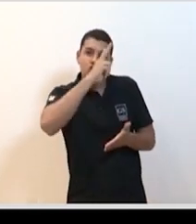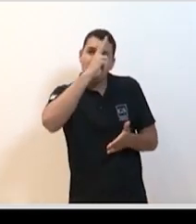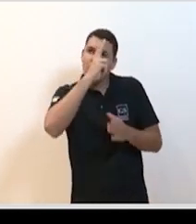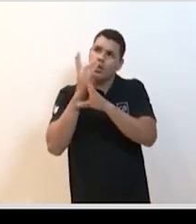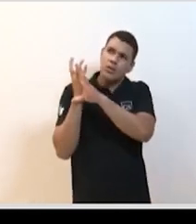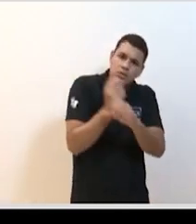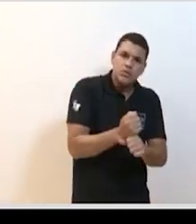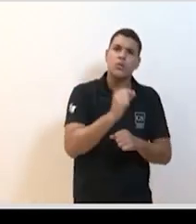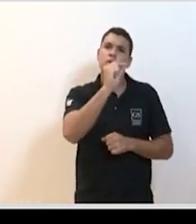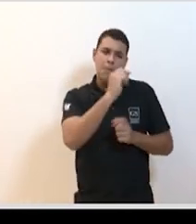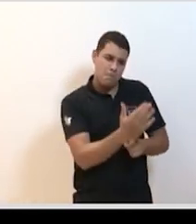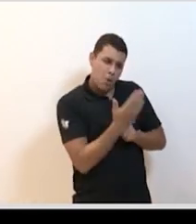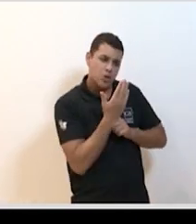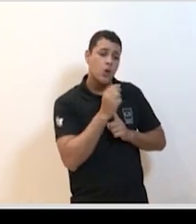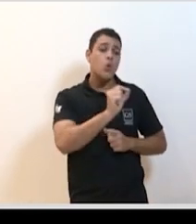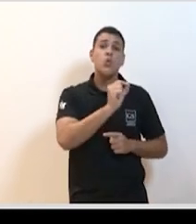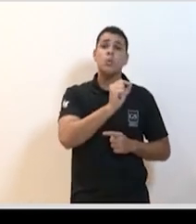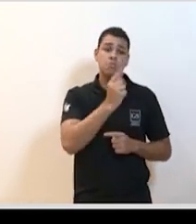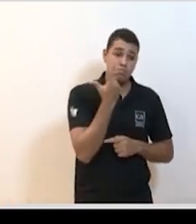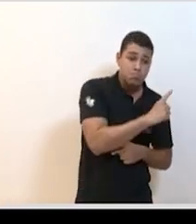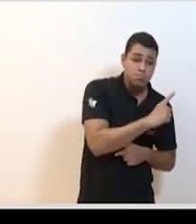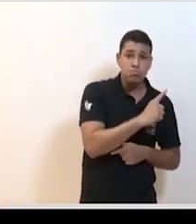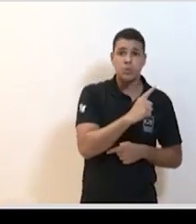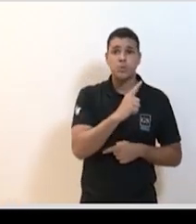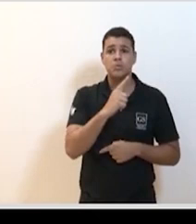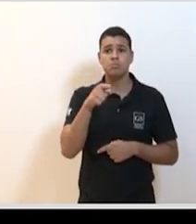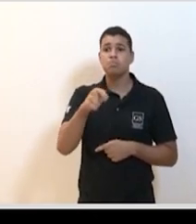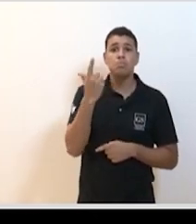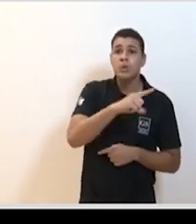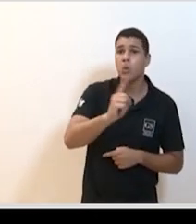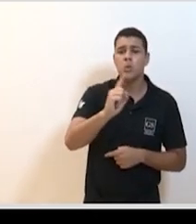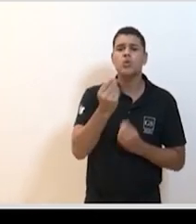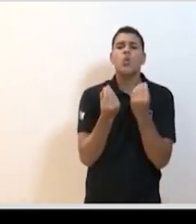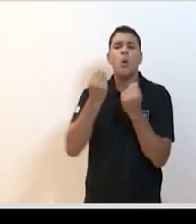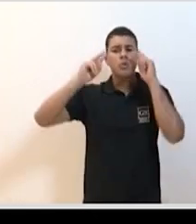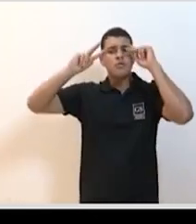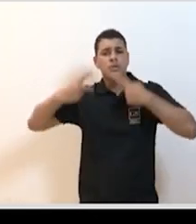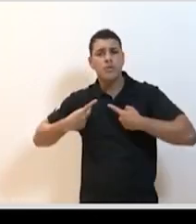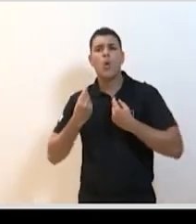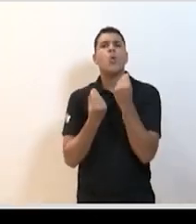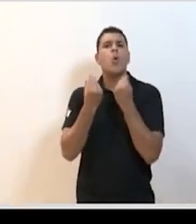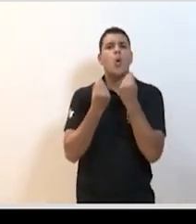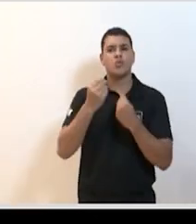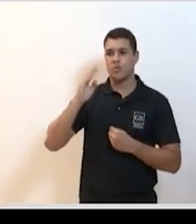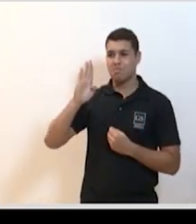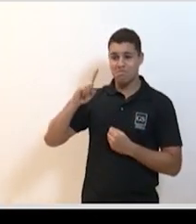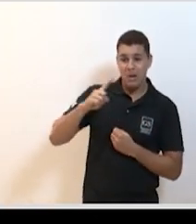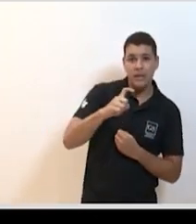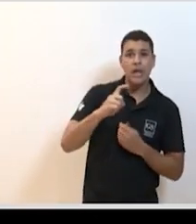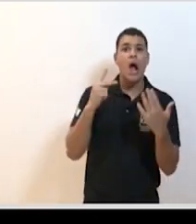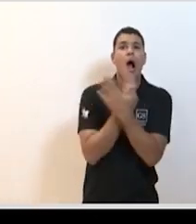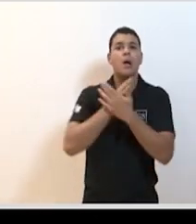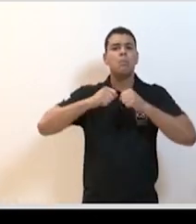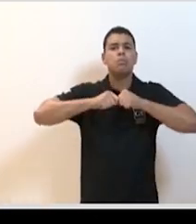como enfrentamos, o que deu errado, o que deu certo. A história nos ensina como o ser humano se comporta, como as infecções, as epidemias se comportam. Então,